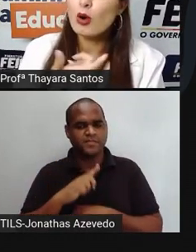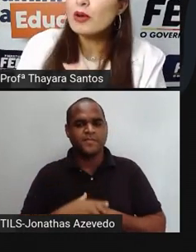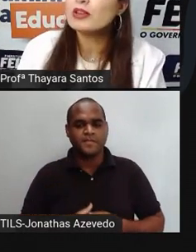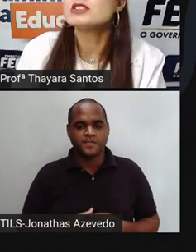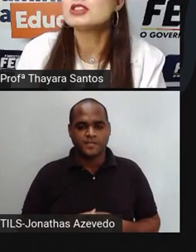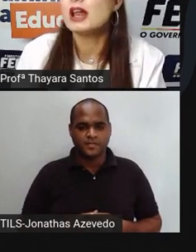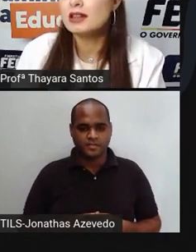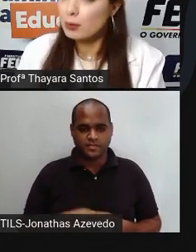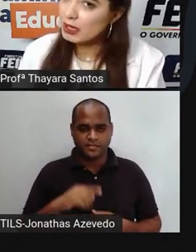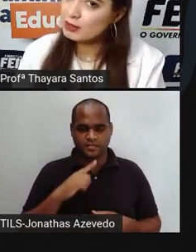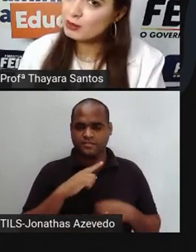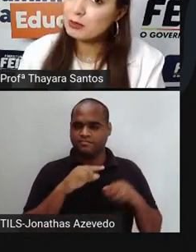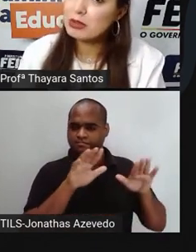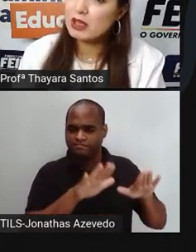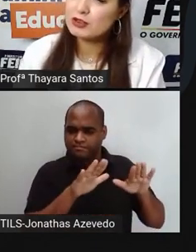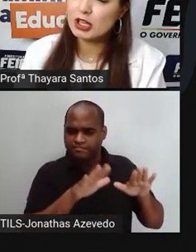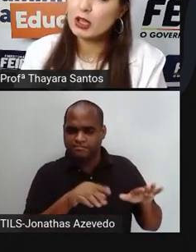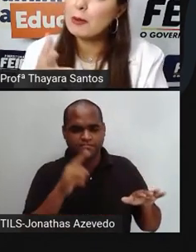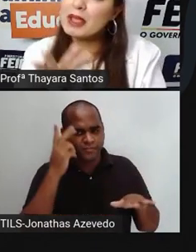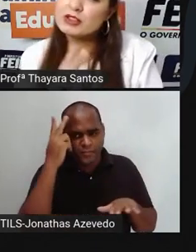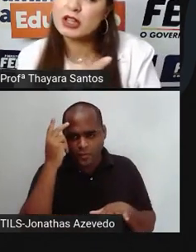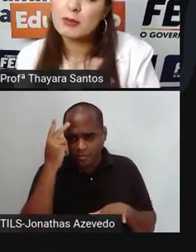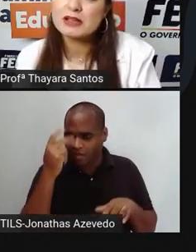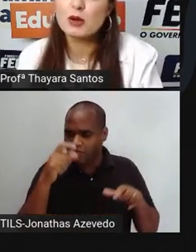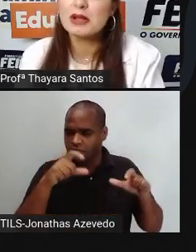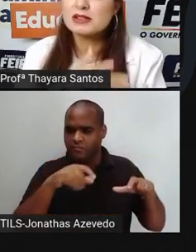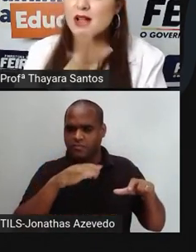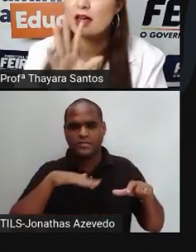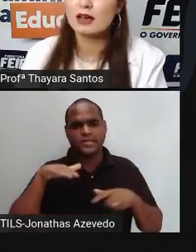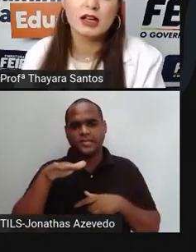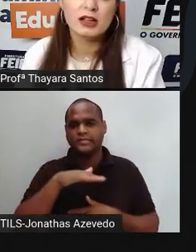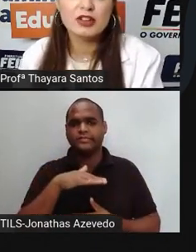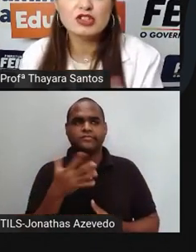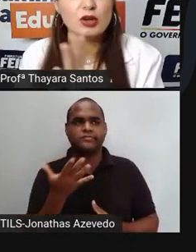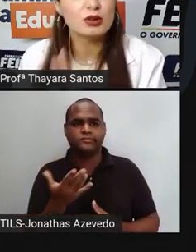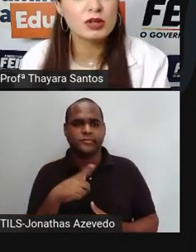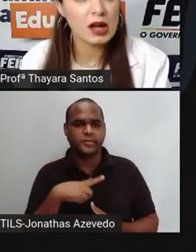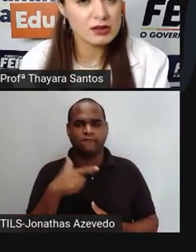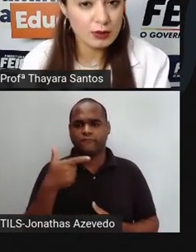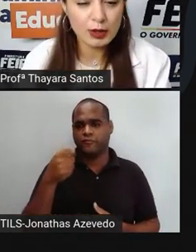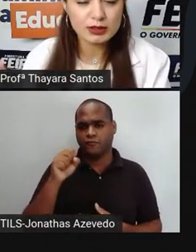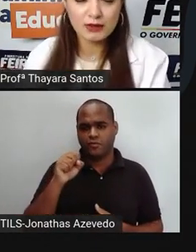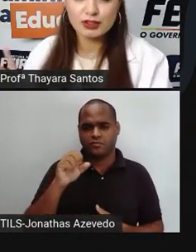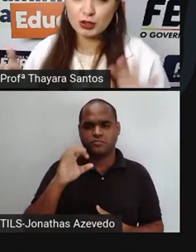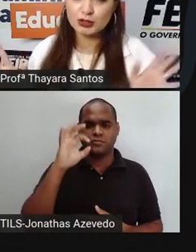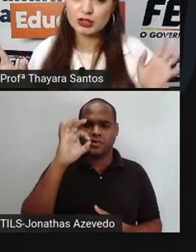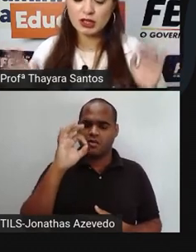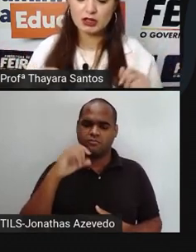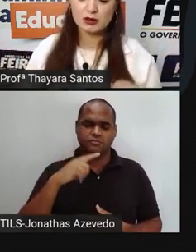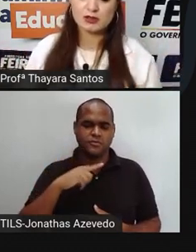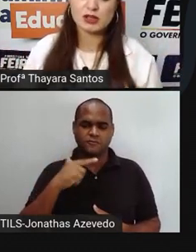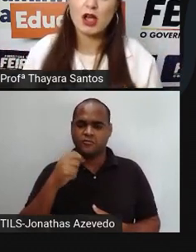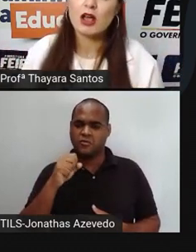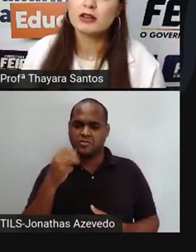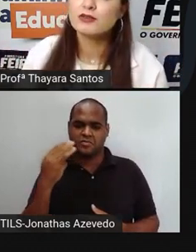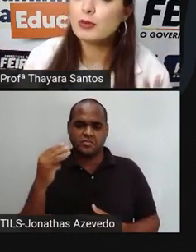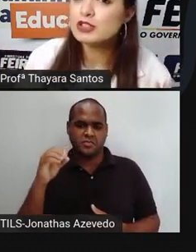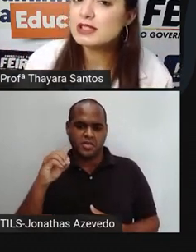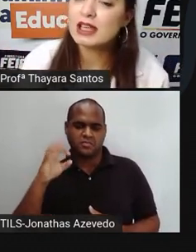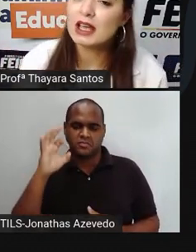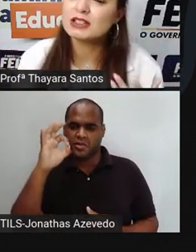Só como eu vou deixá-la em temperatura ambiente, aqui o ambiente tem mais ou menos, sei lá, 28 graus. Vamos botar 28, 30 graus.